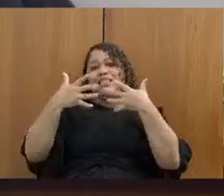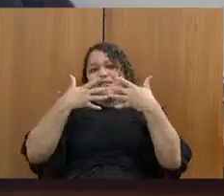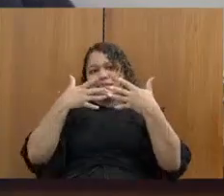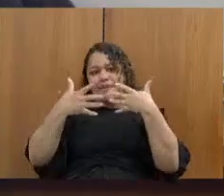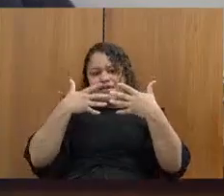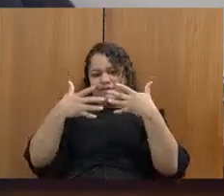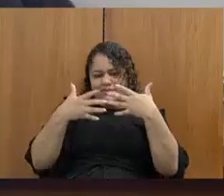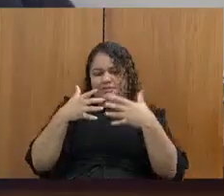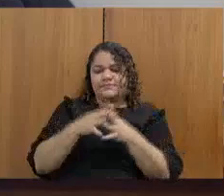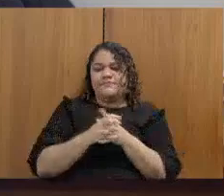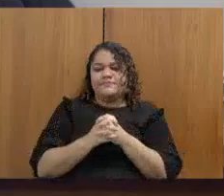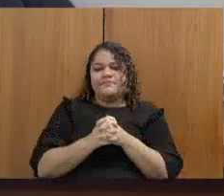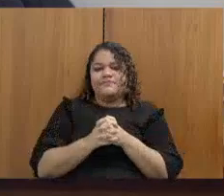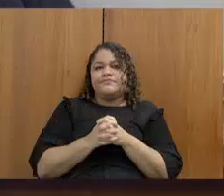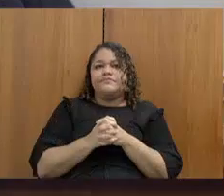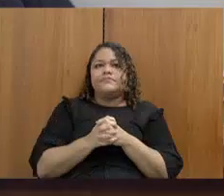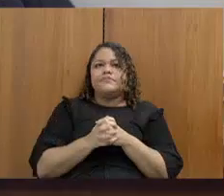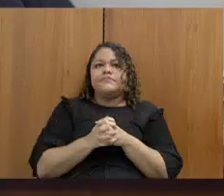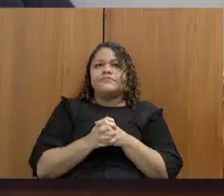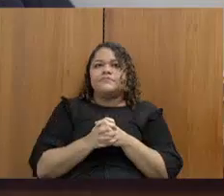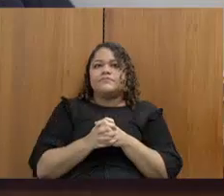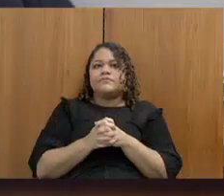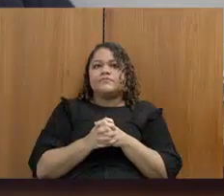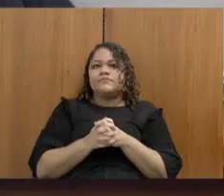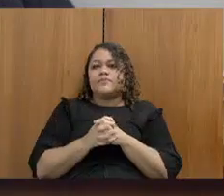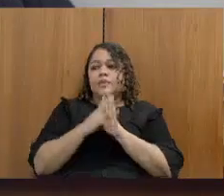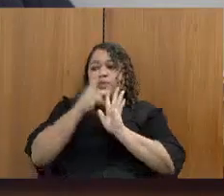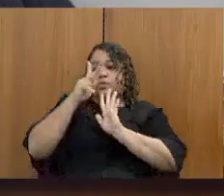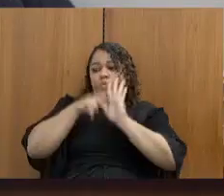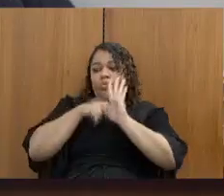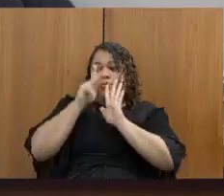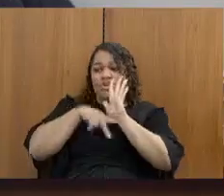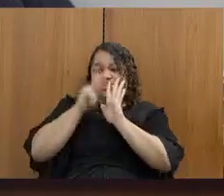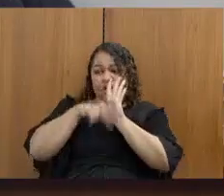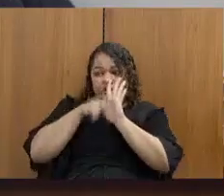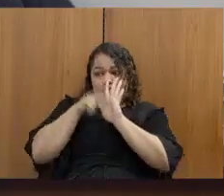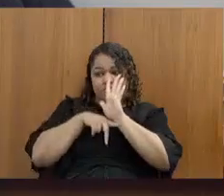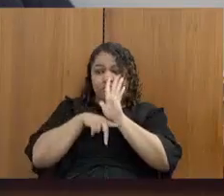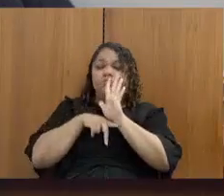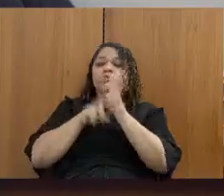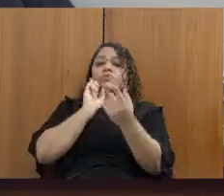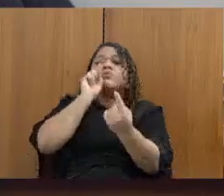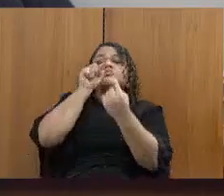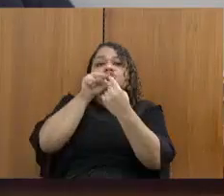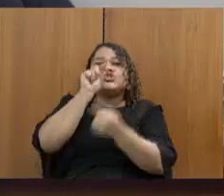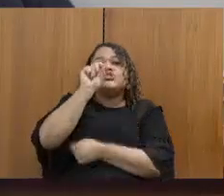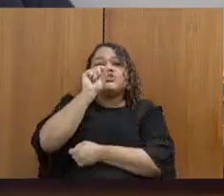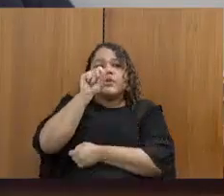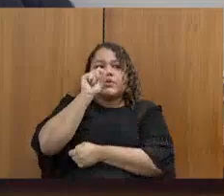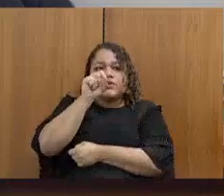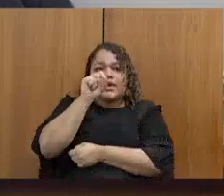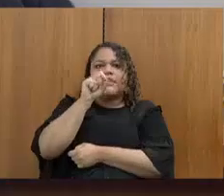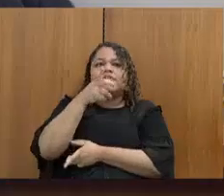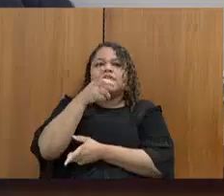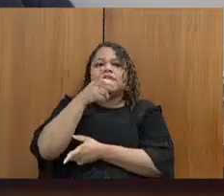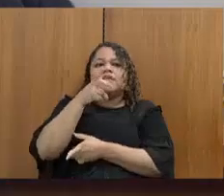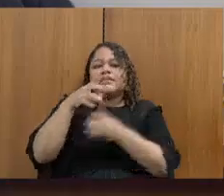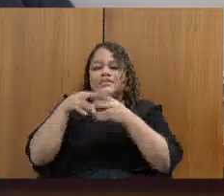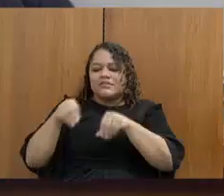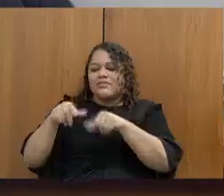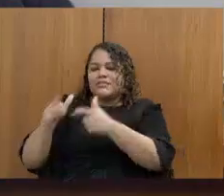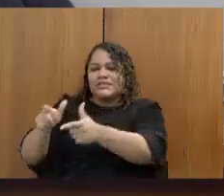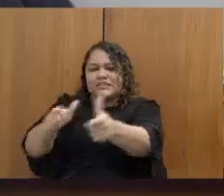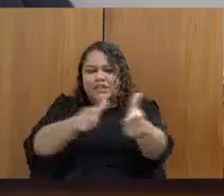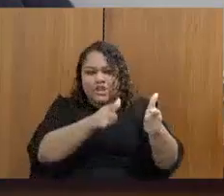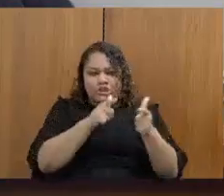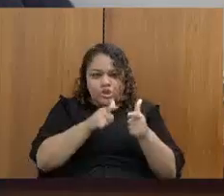O programa tem como objetivo reduzir a letalidade nos territórios, mas também prevenir